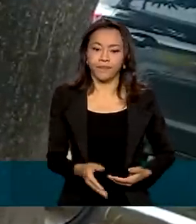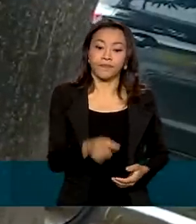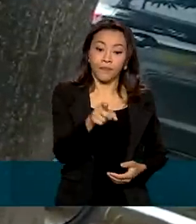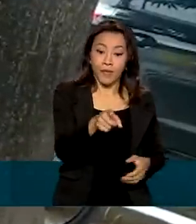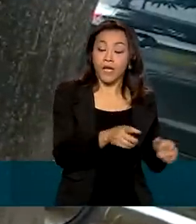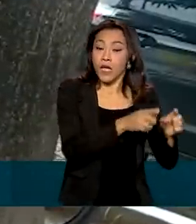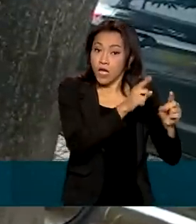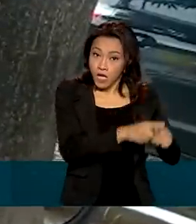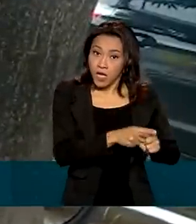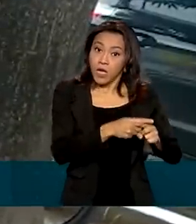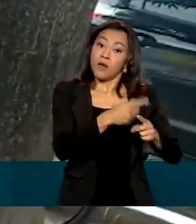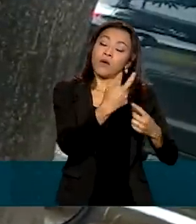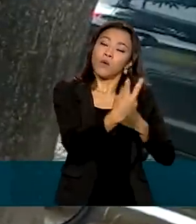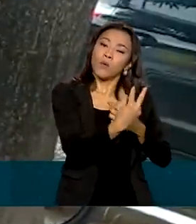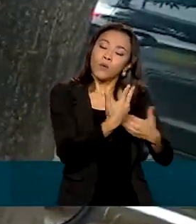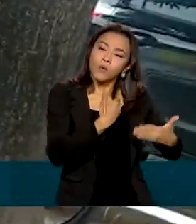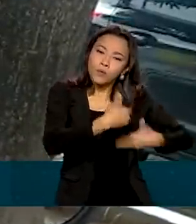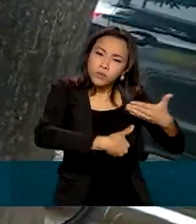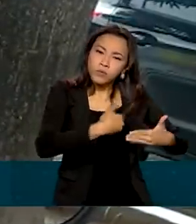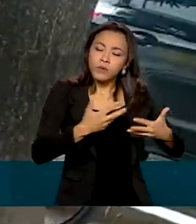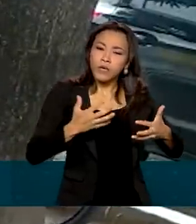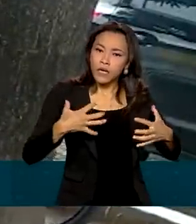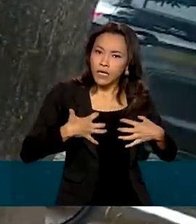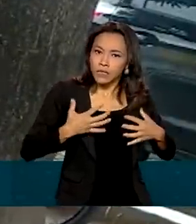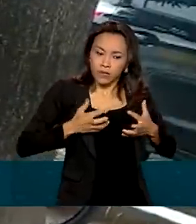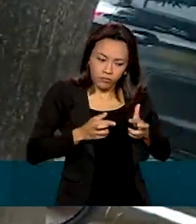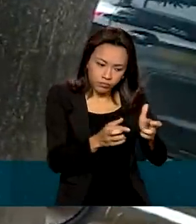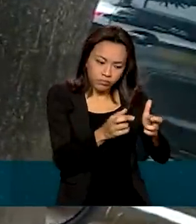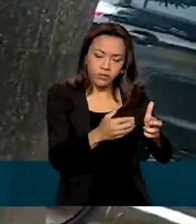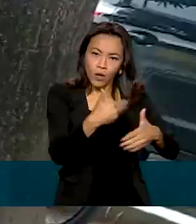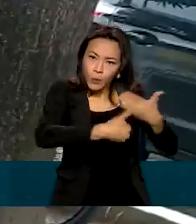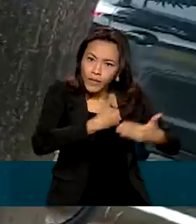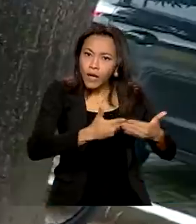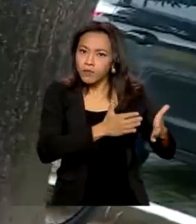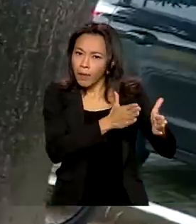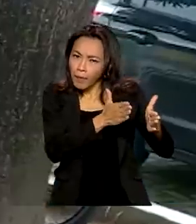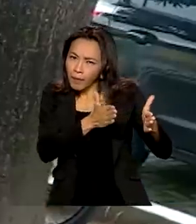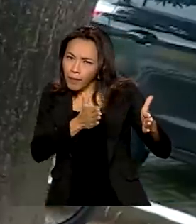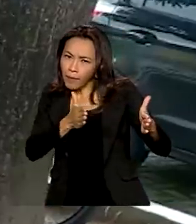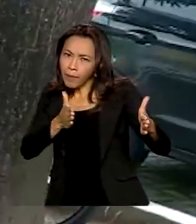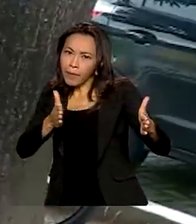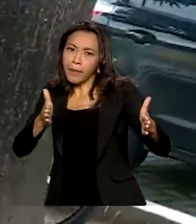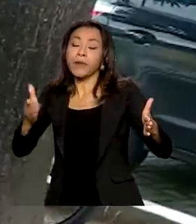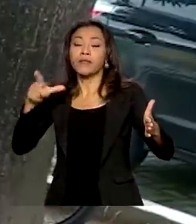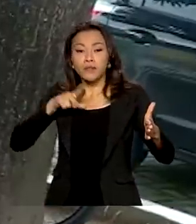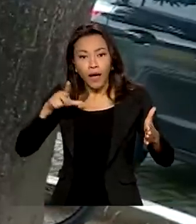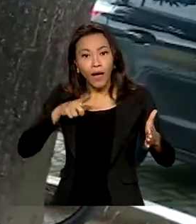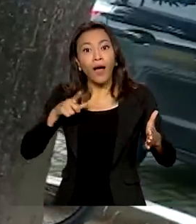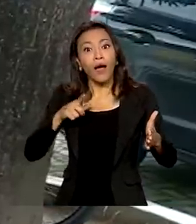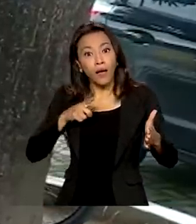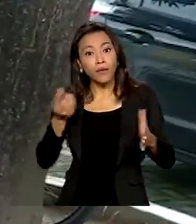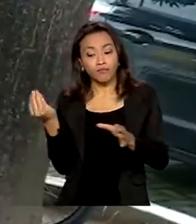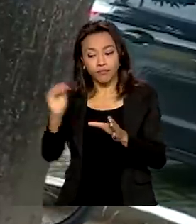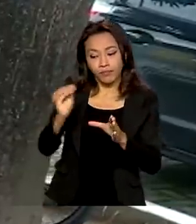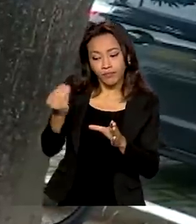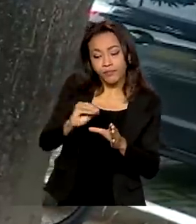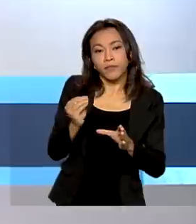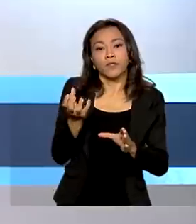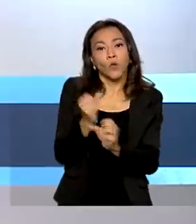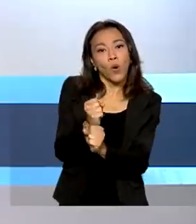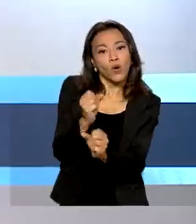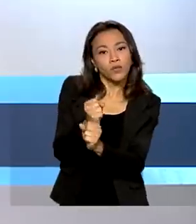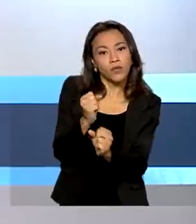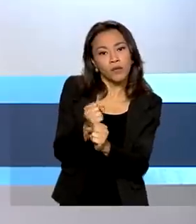colo de útero quanto do câncer de mama, eles crescem cada vez mais no orçamento anual do Brasil.